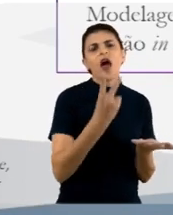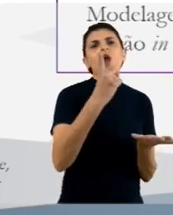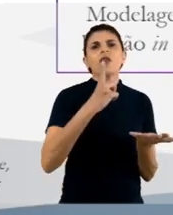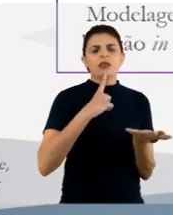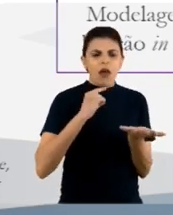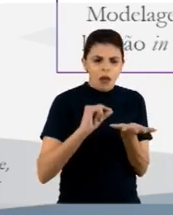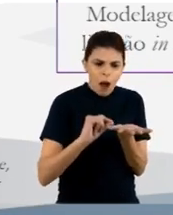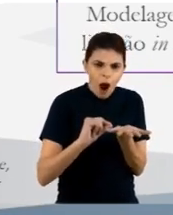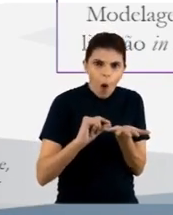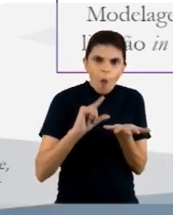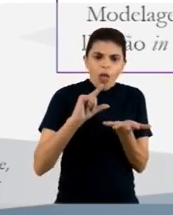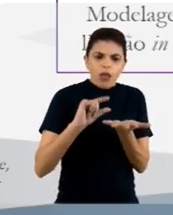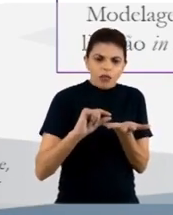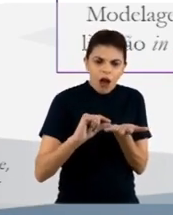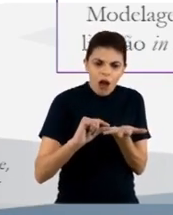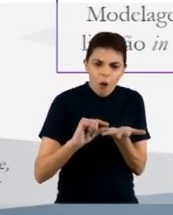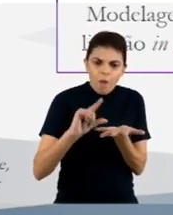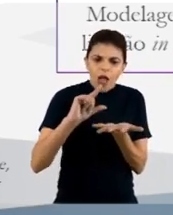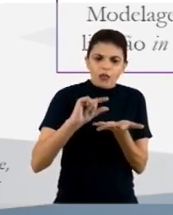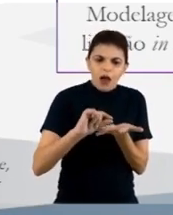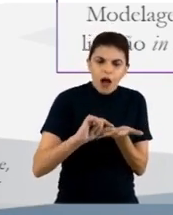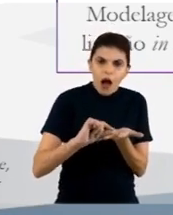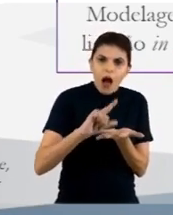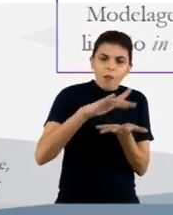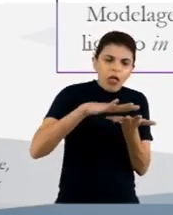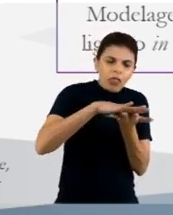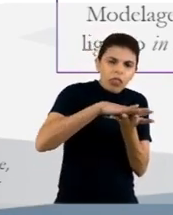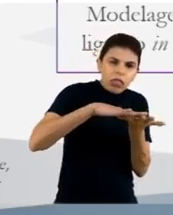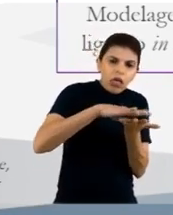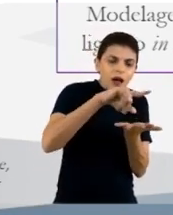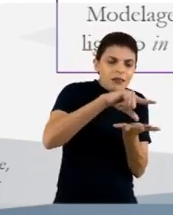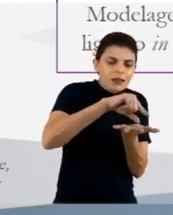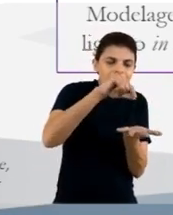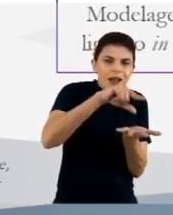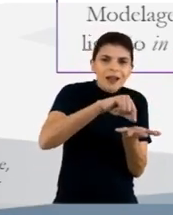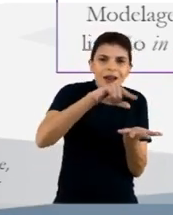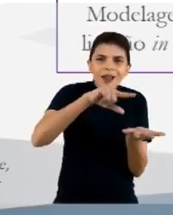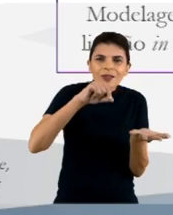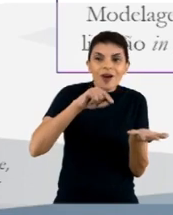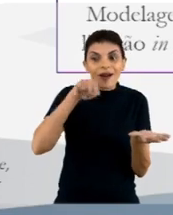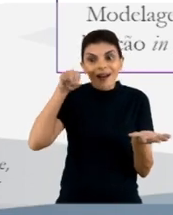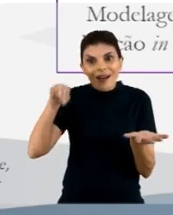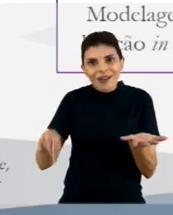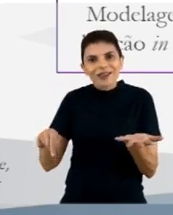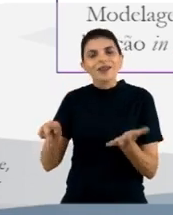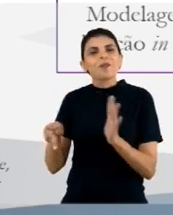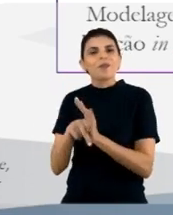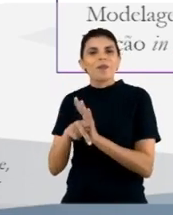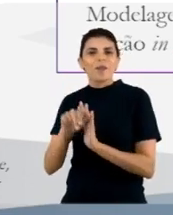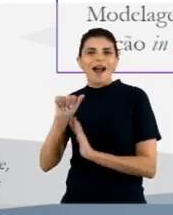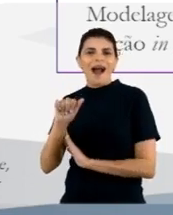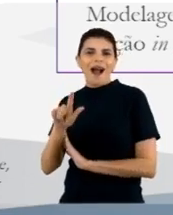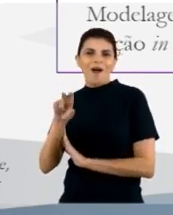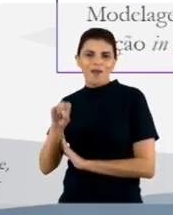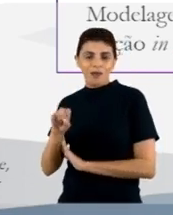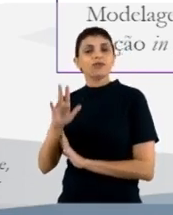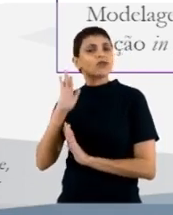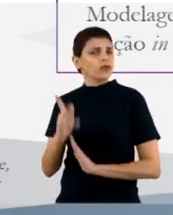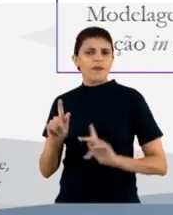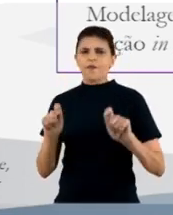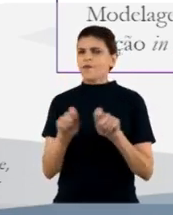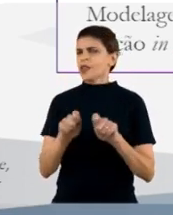aumentadas isso quer dizer que elas estão sendo selecionadas contra aquele alvo então nós